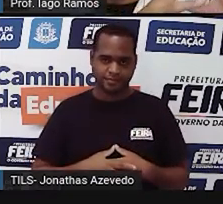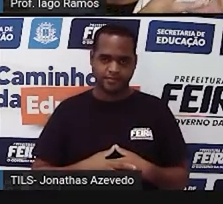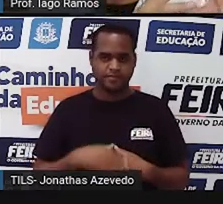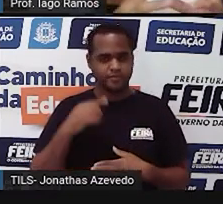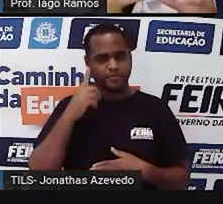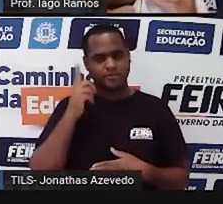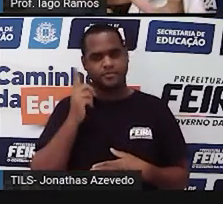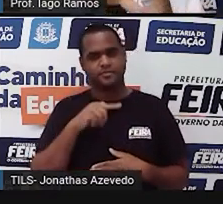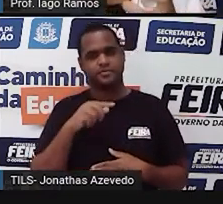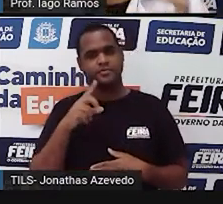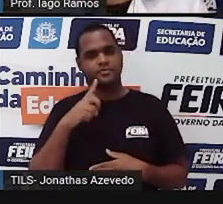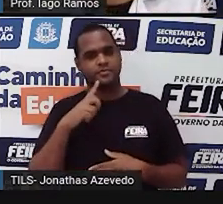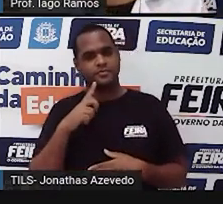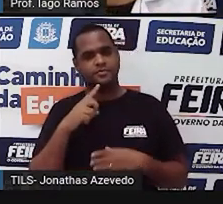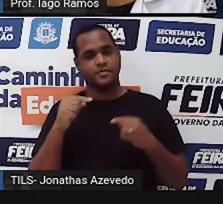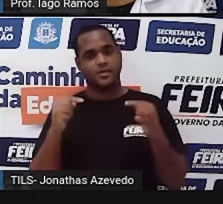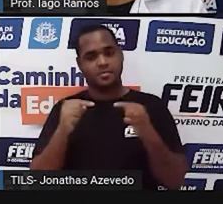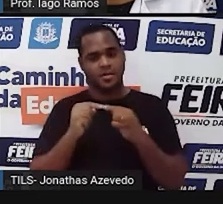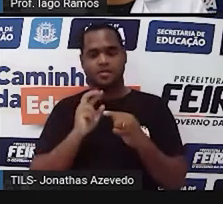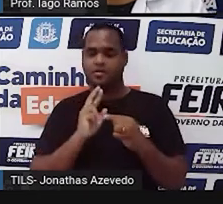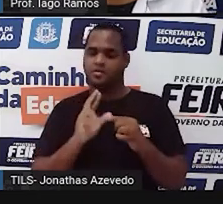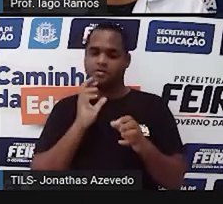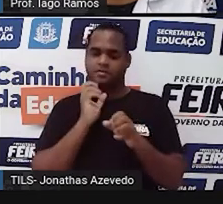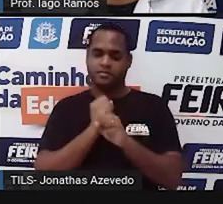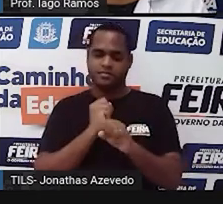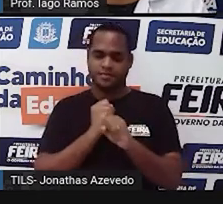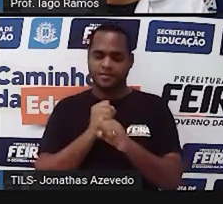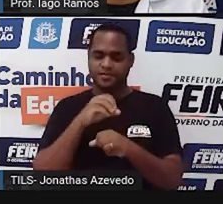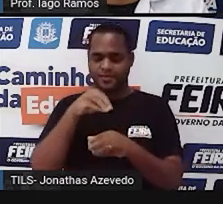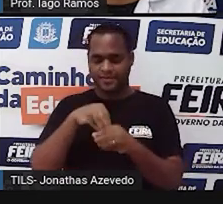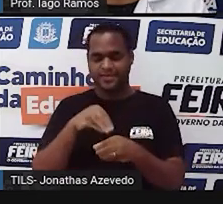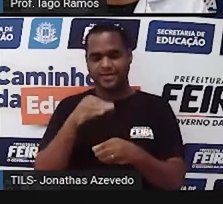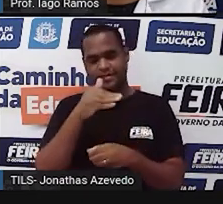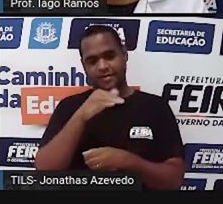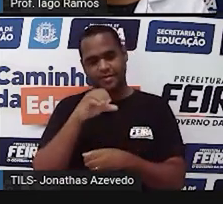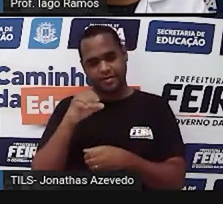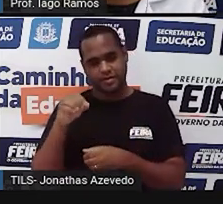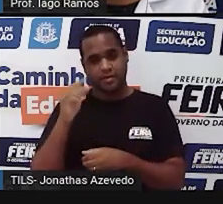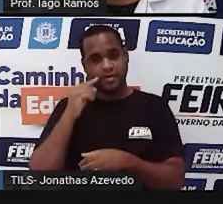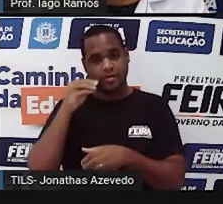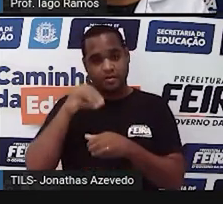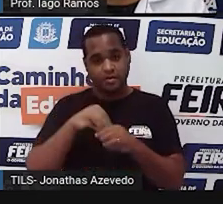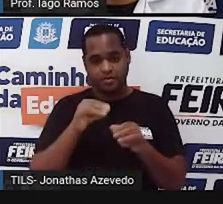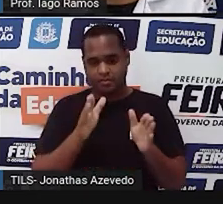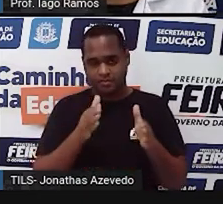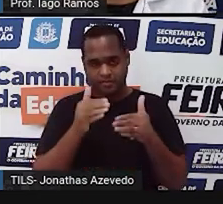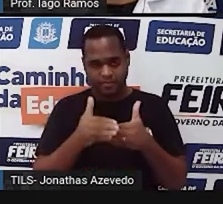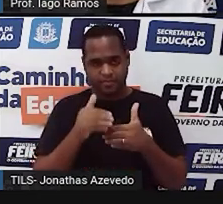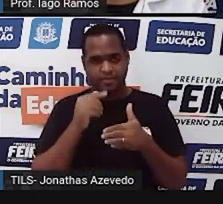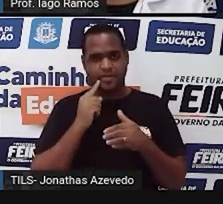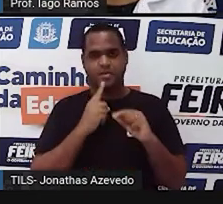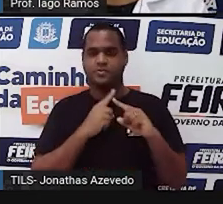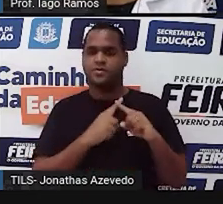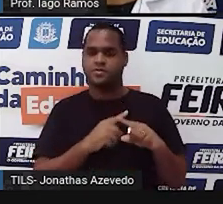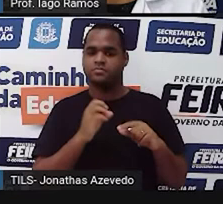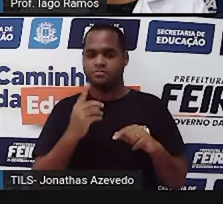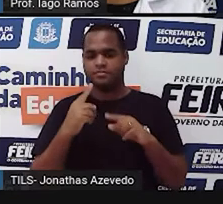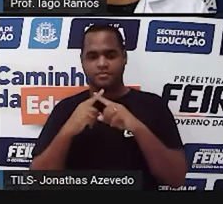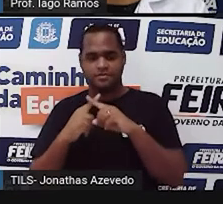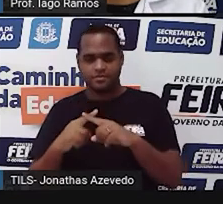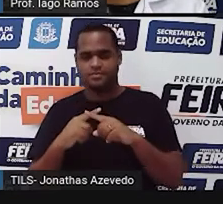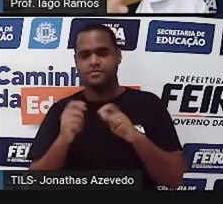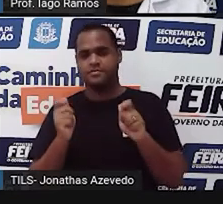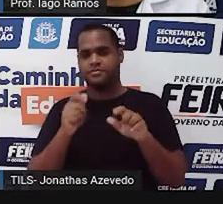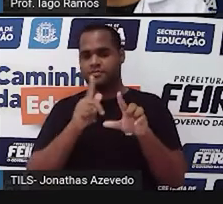com as caixinhas é igual a 100. Então, dentro do quadradinho ali, eu tô colocando a letra X, que